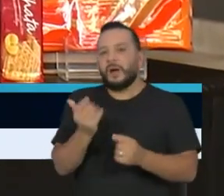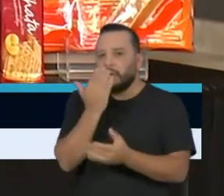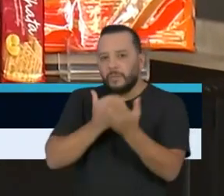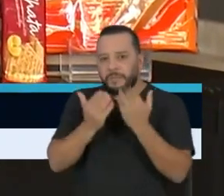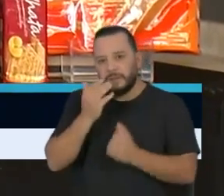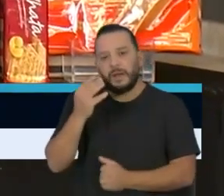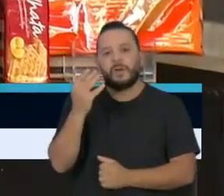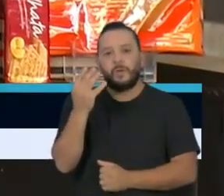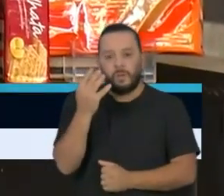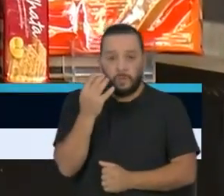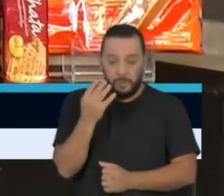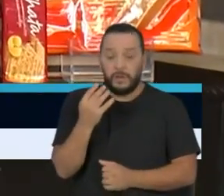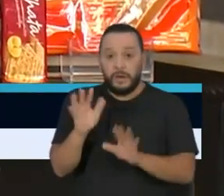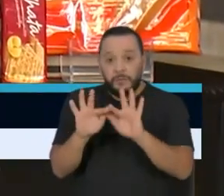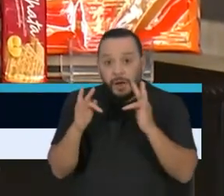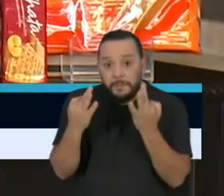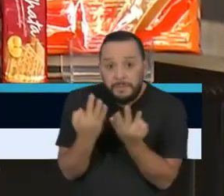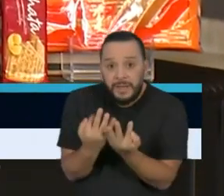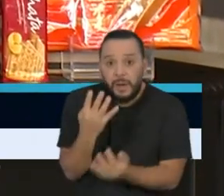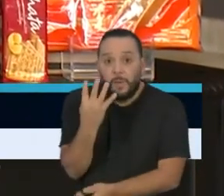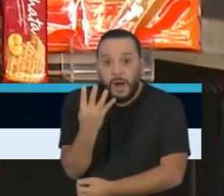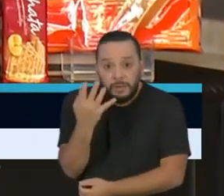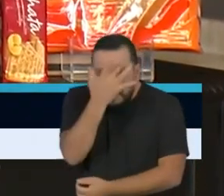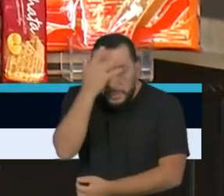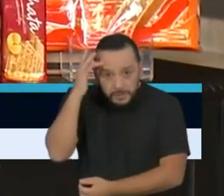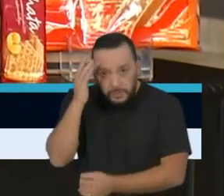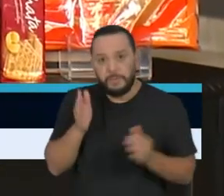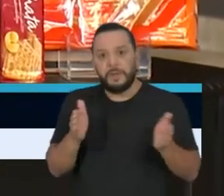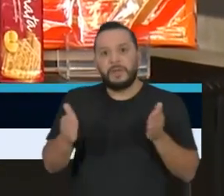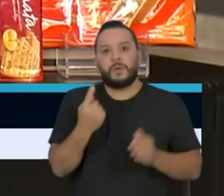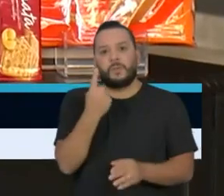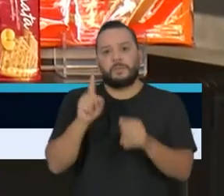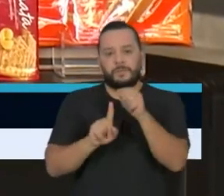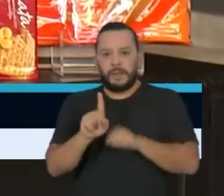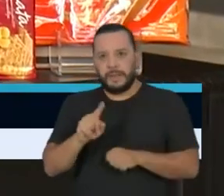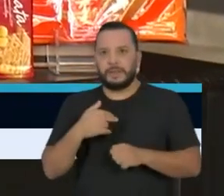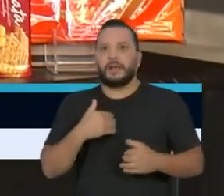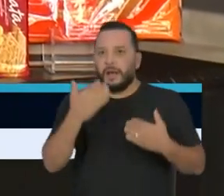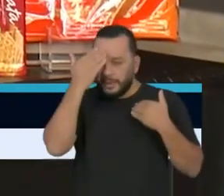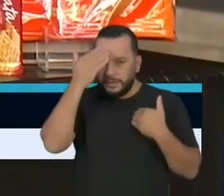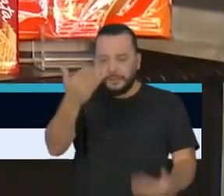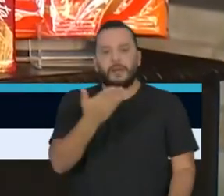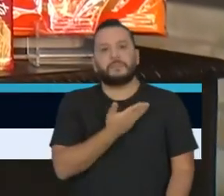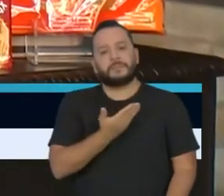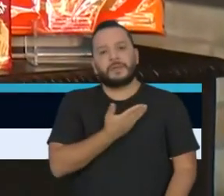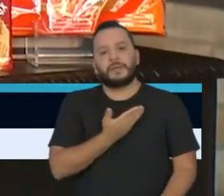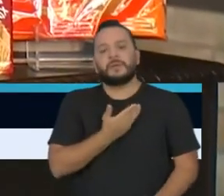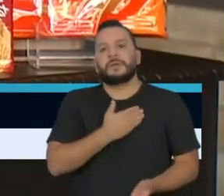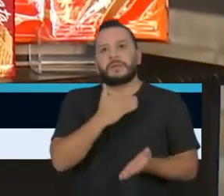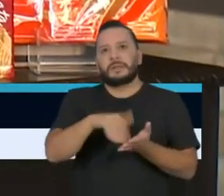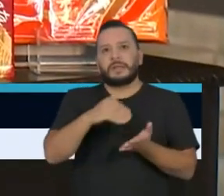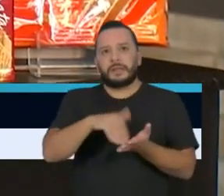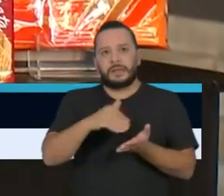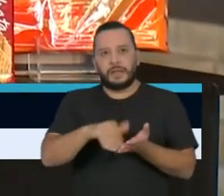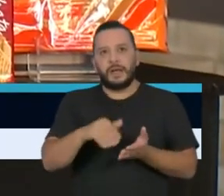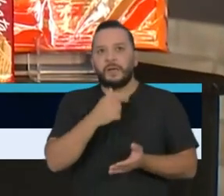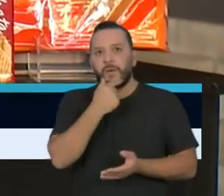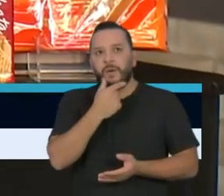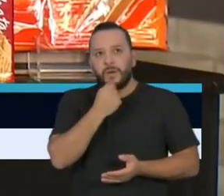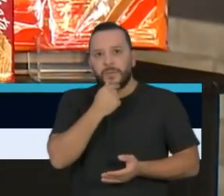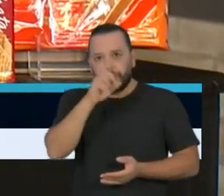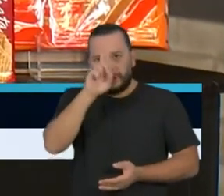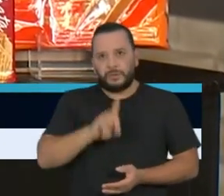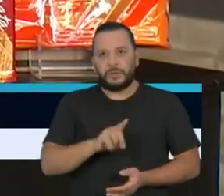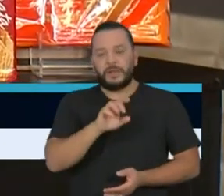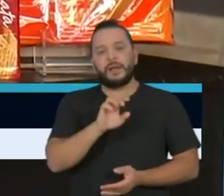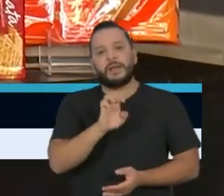pessoas por mês. Aqui eu faço um agradecimento especial ao amigo, secretário e diretor da Invest, Wilson Mello e toda a